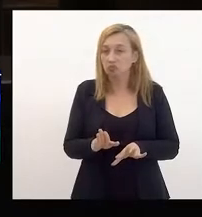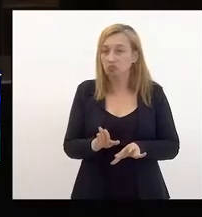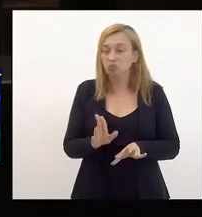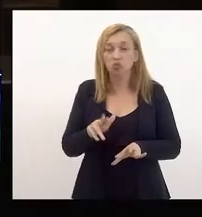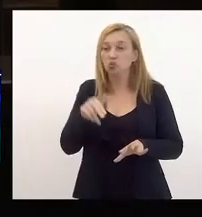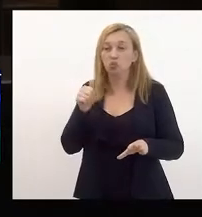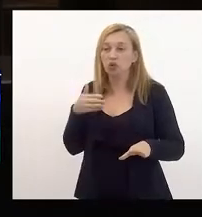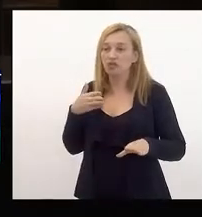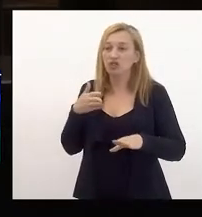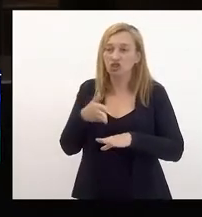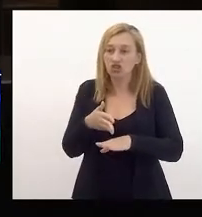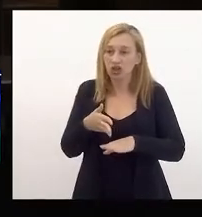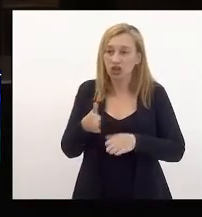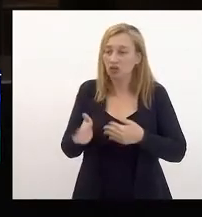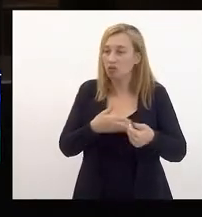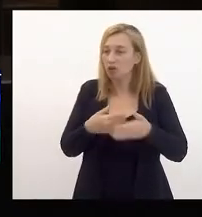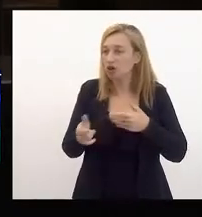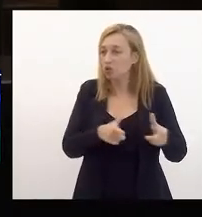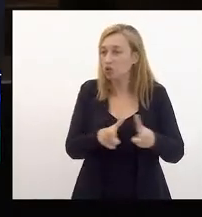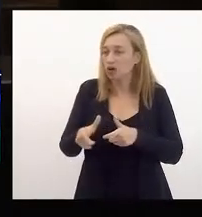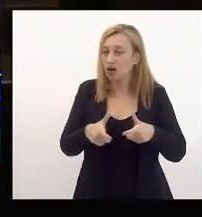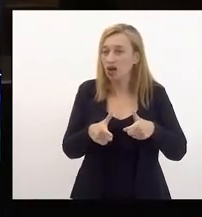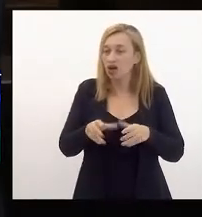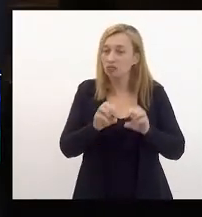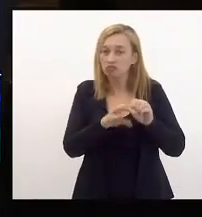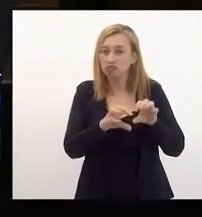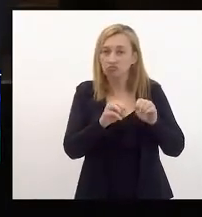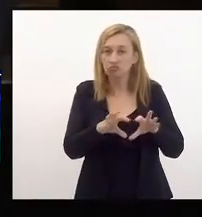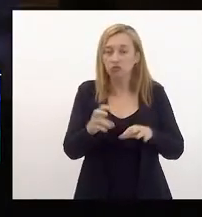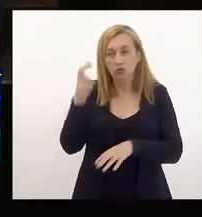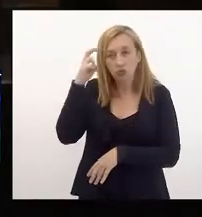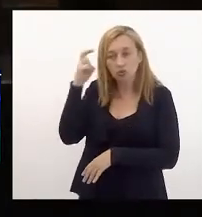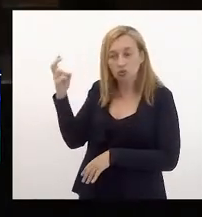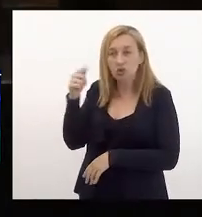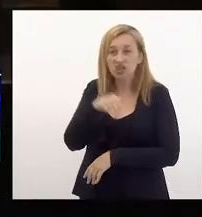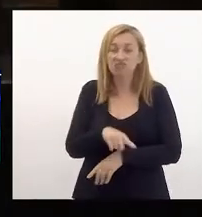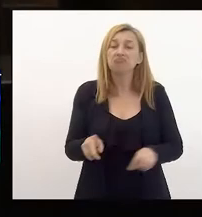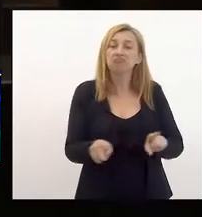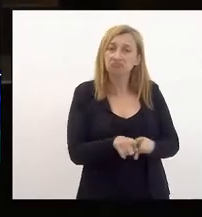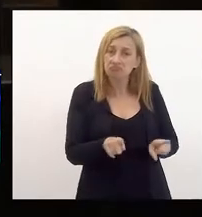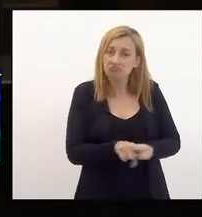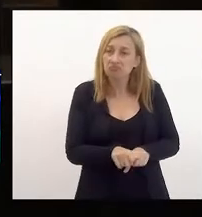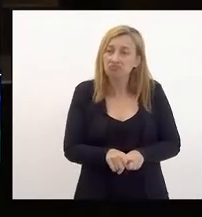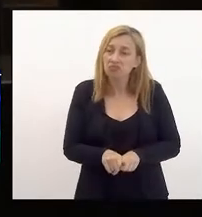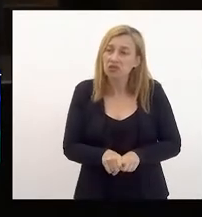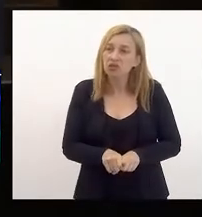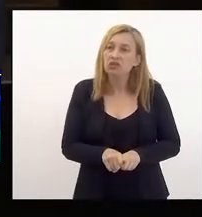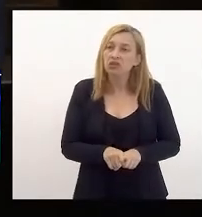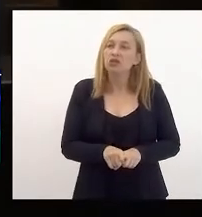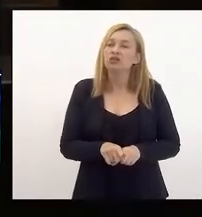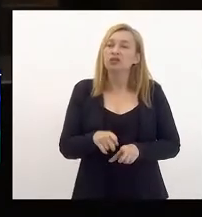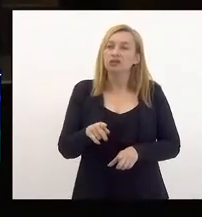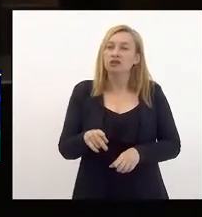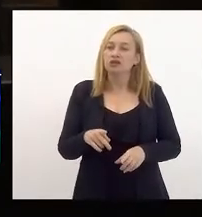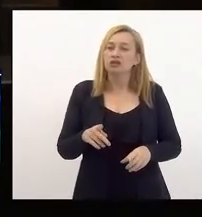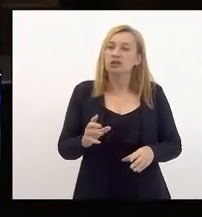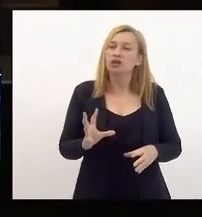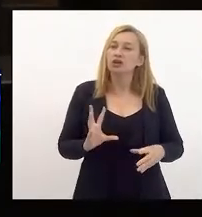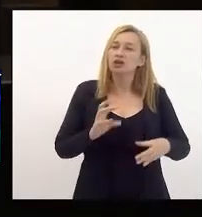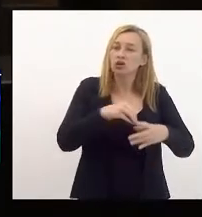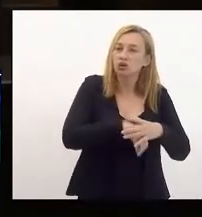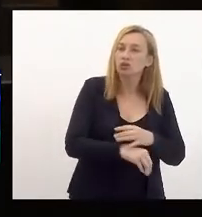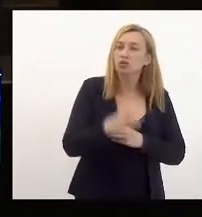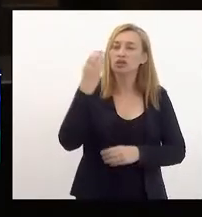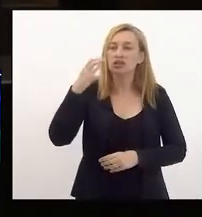a lugar algum. Educação e cultura. E aqui eu também agrego a questão da